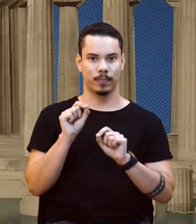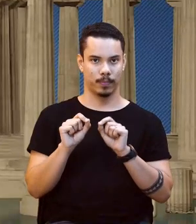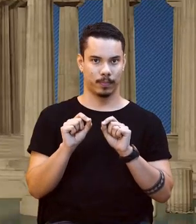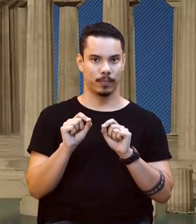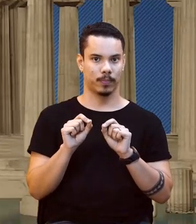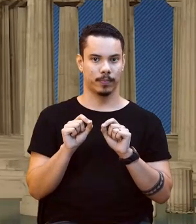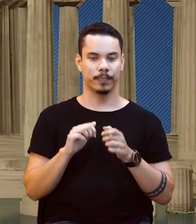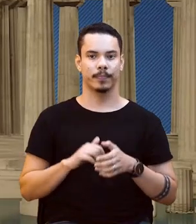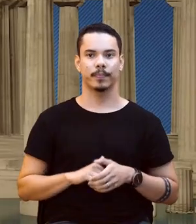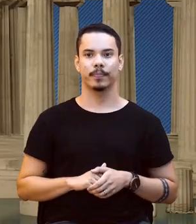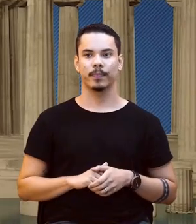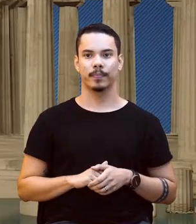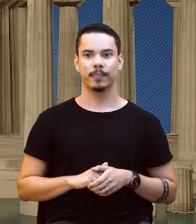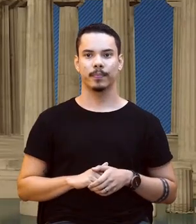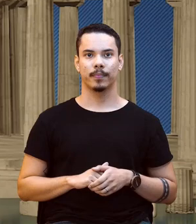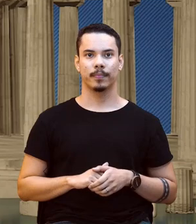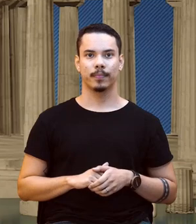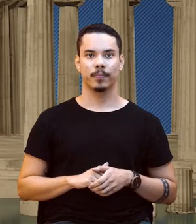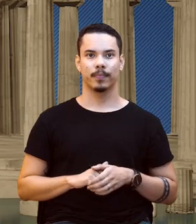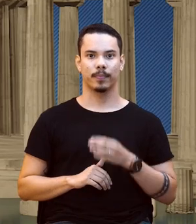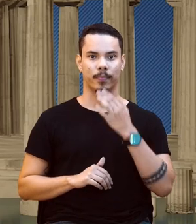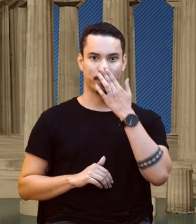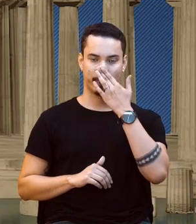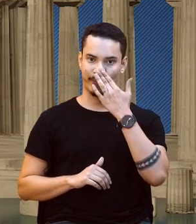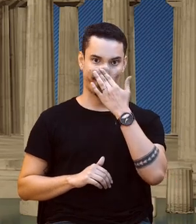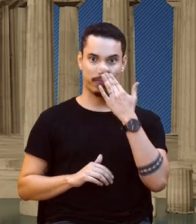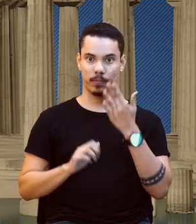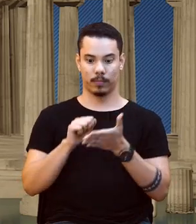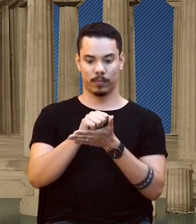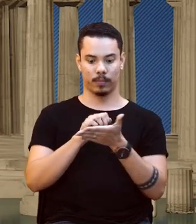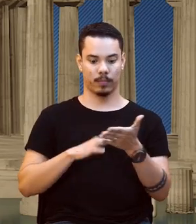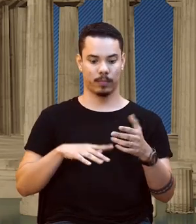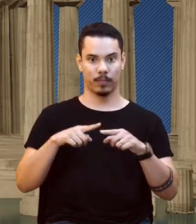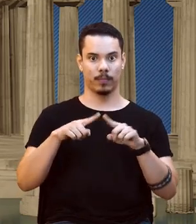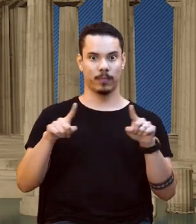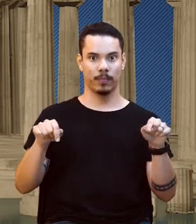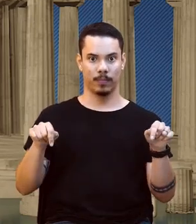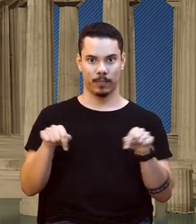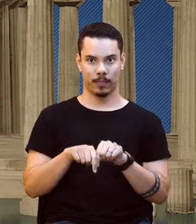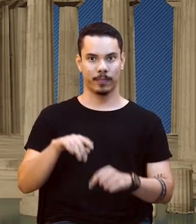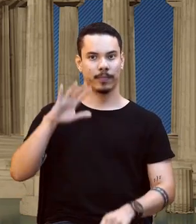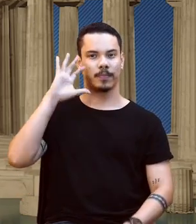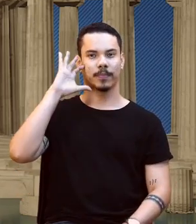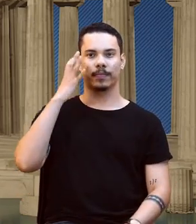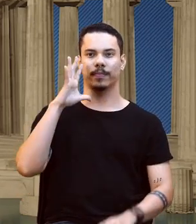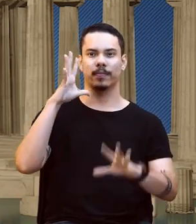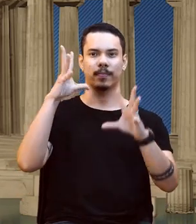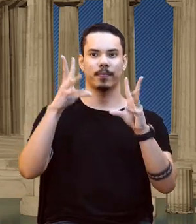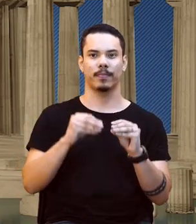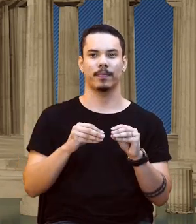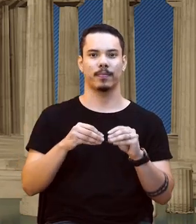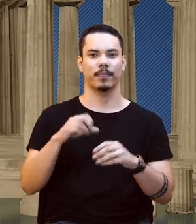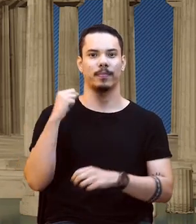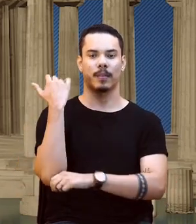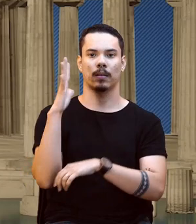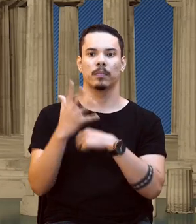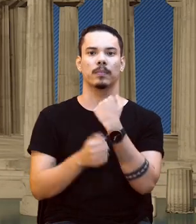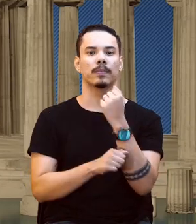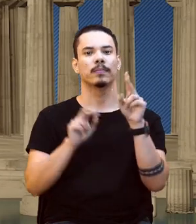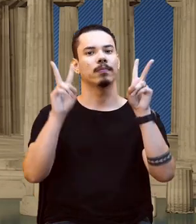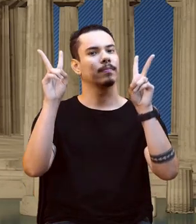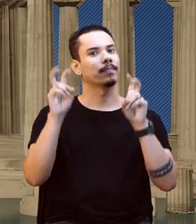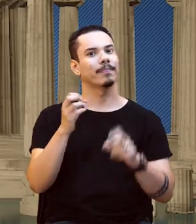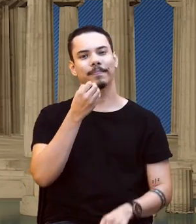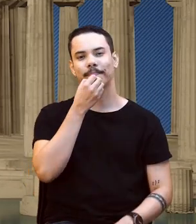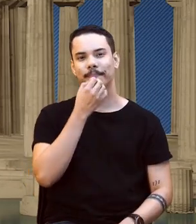Olha. Vamos lá. Atividade de sala. Gente, trabalhar o meu ambiente nessa temática é muito legal, é